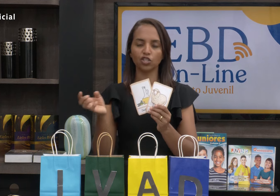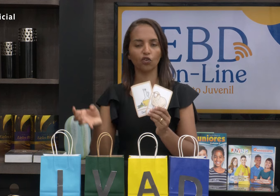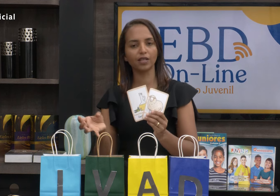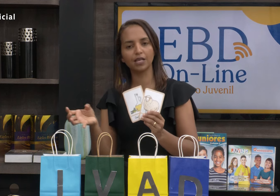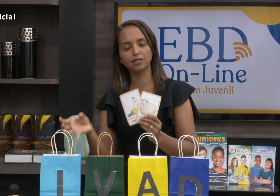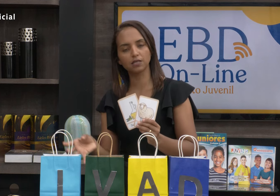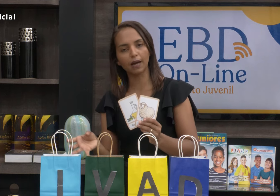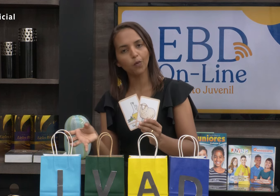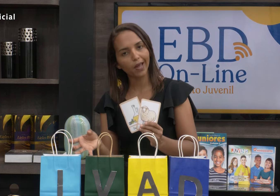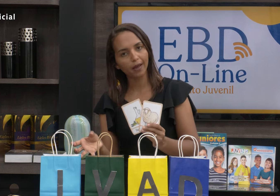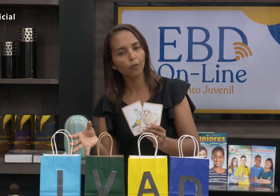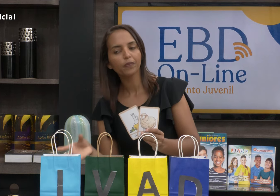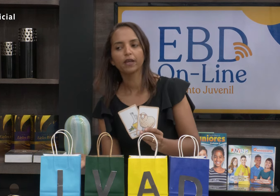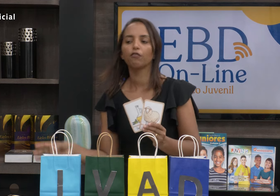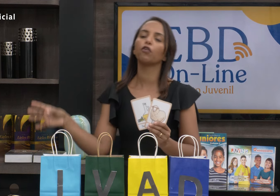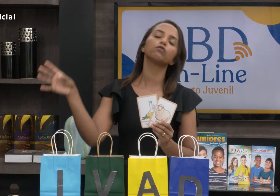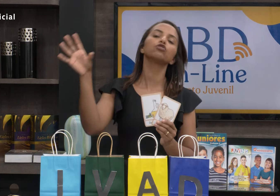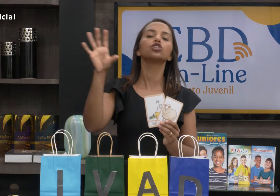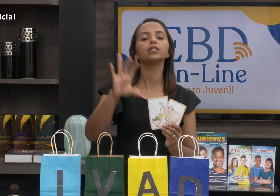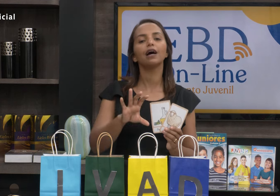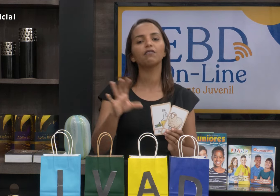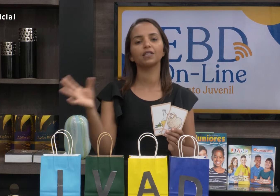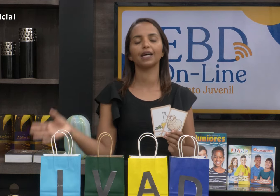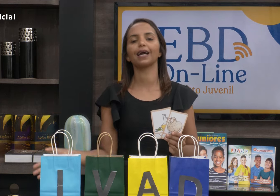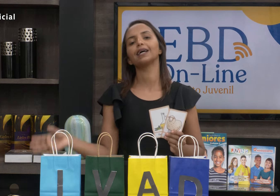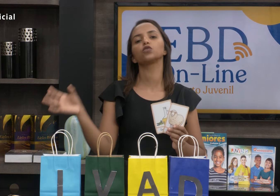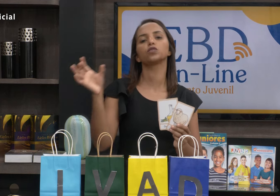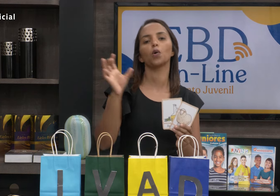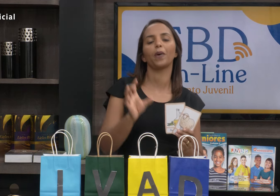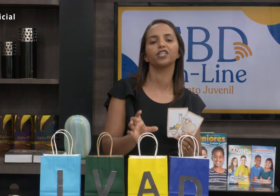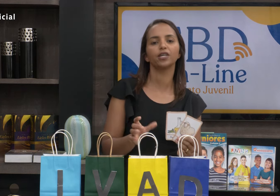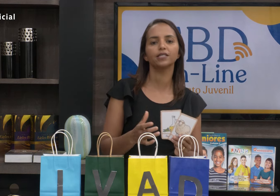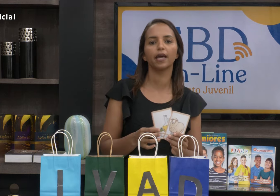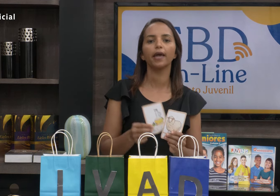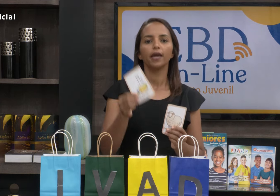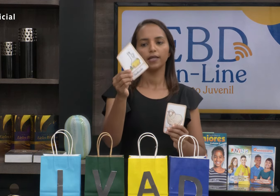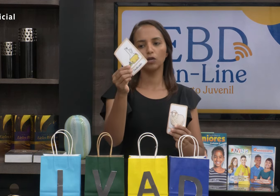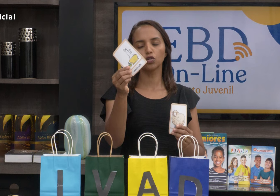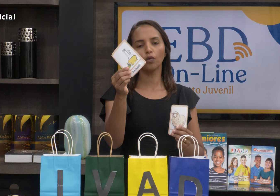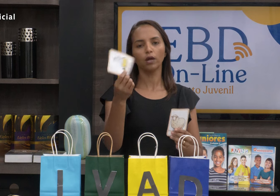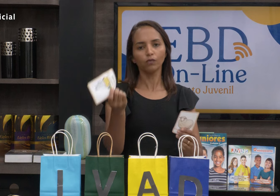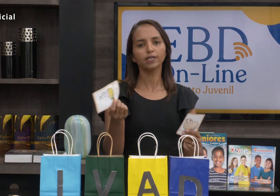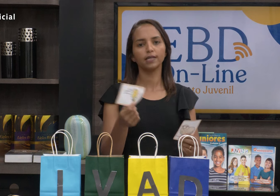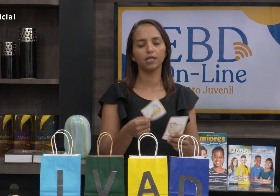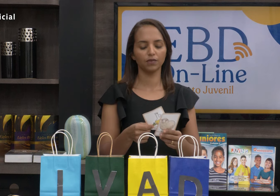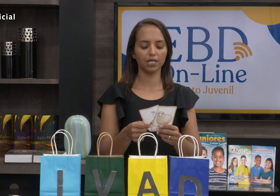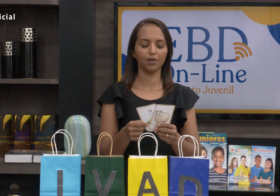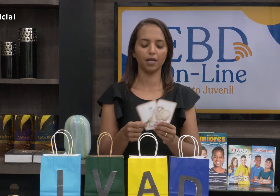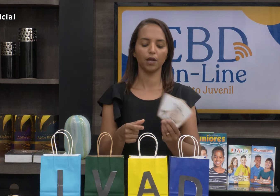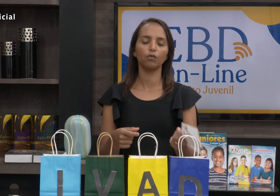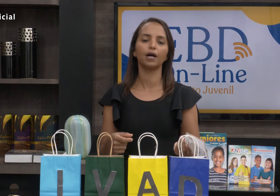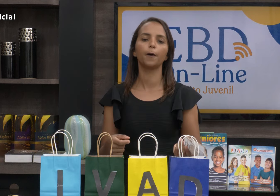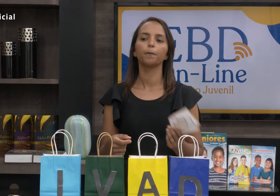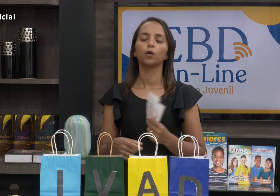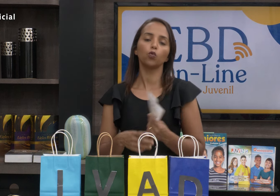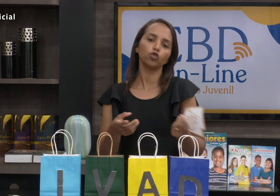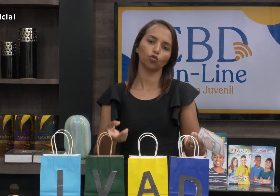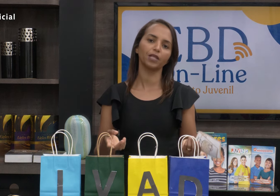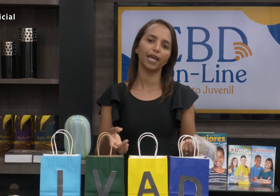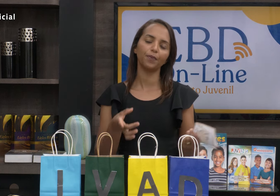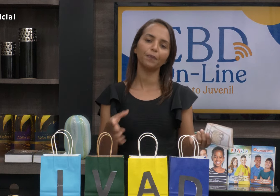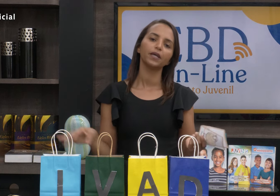da história de que Samuel foi ungir Davi na casa do seu pai Jessé e ele usou o quê? Um azeite, né? Você sabe que era um